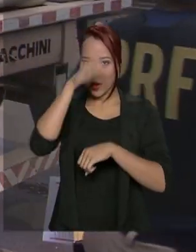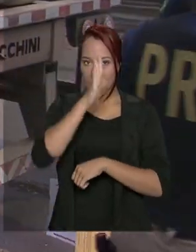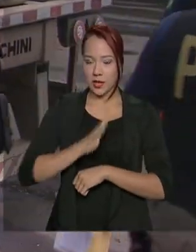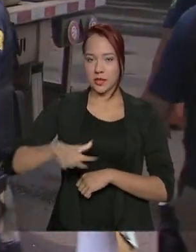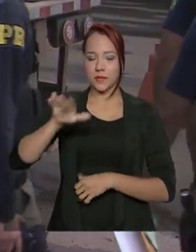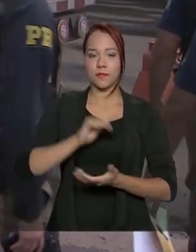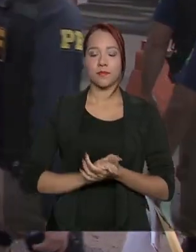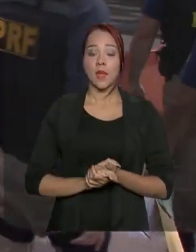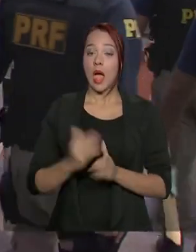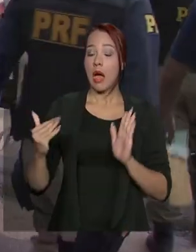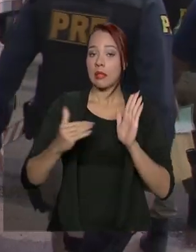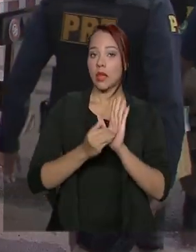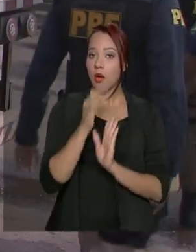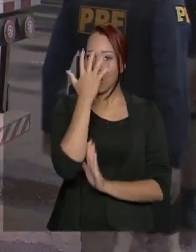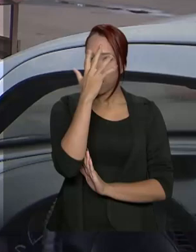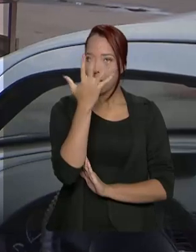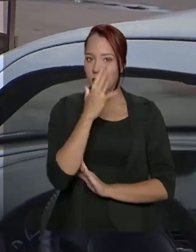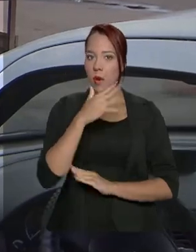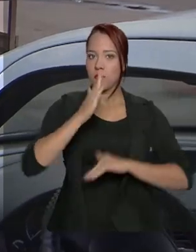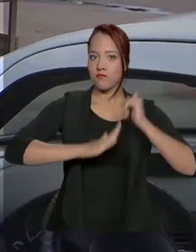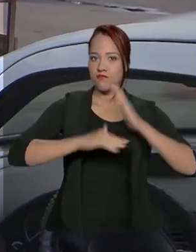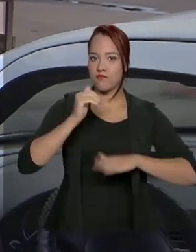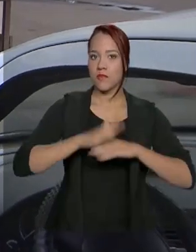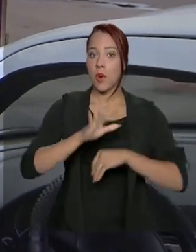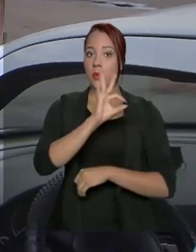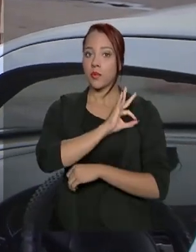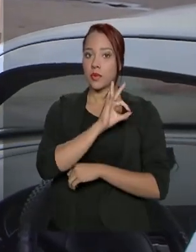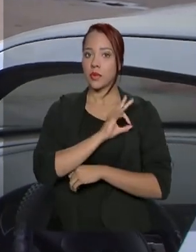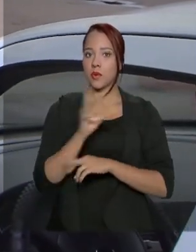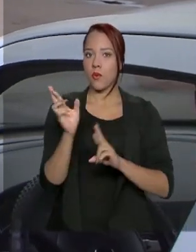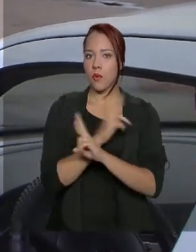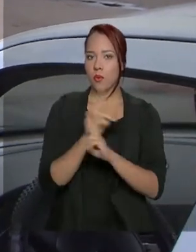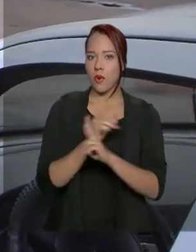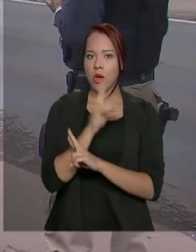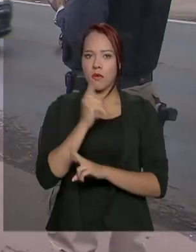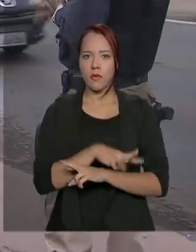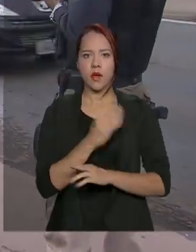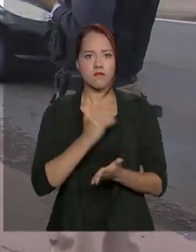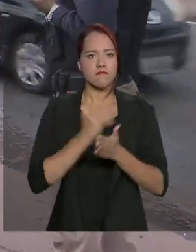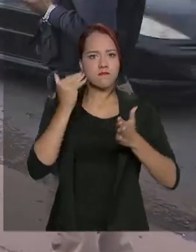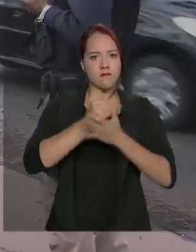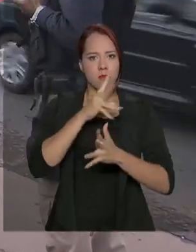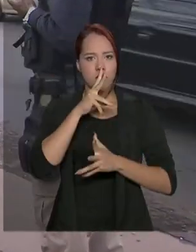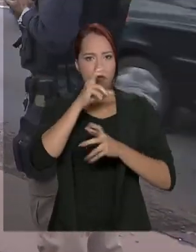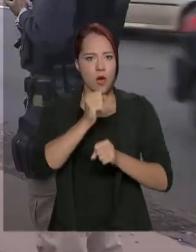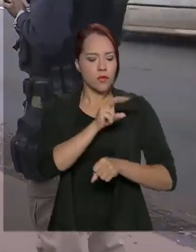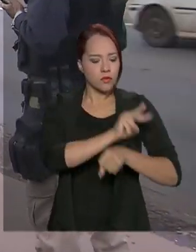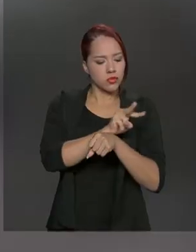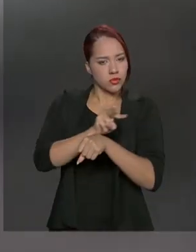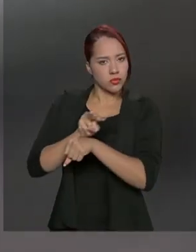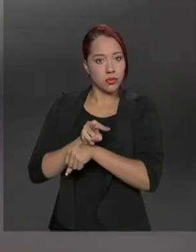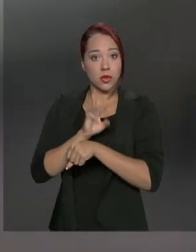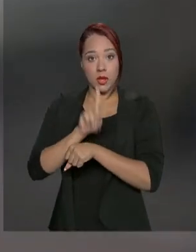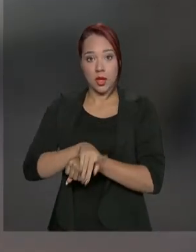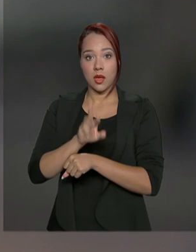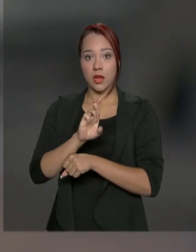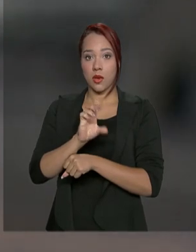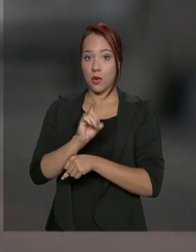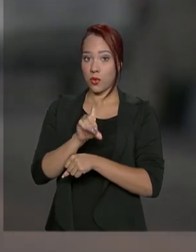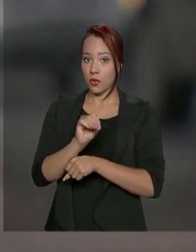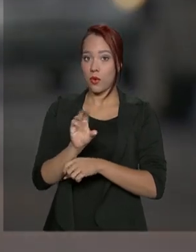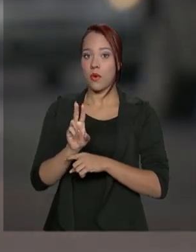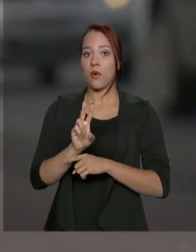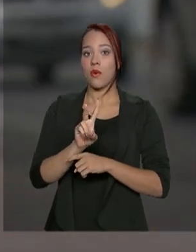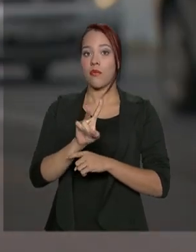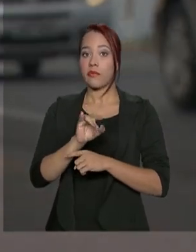profissionais da Polícia Rodoviária Federal vão reforçar a fiscalização. É a Operação Rodovida. A ideia é coibir